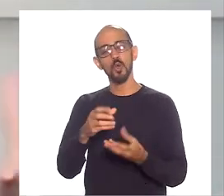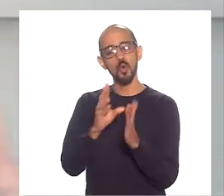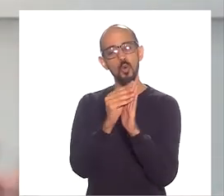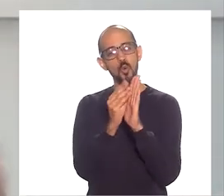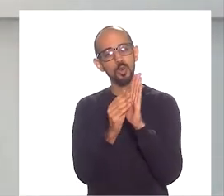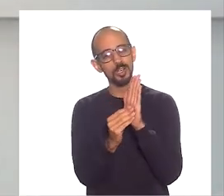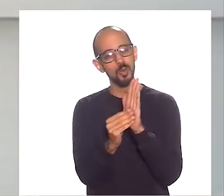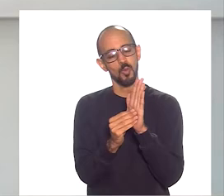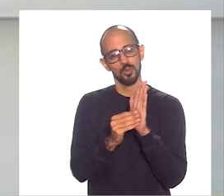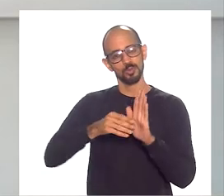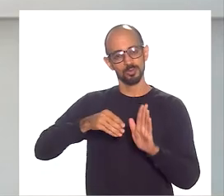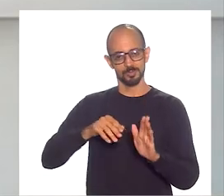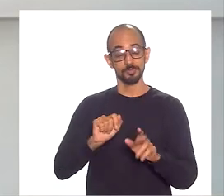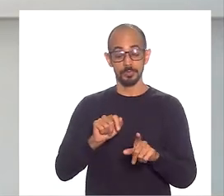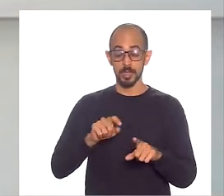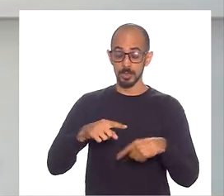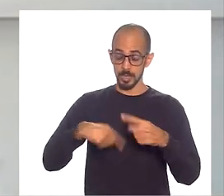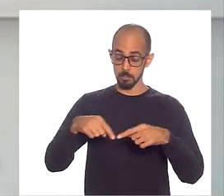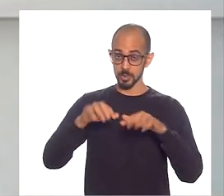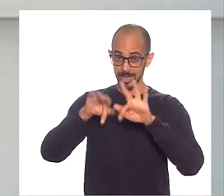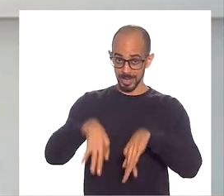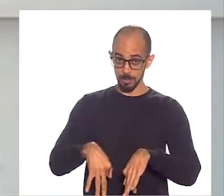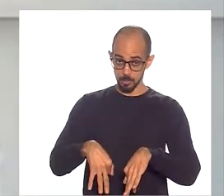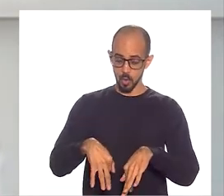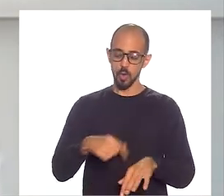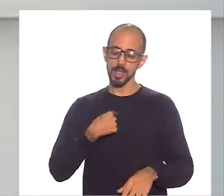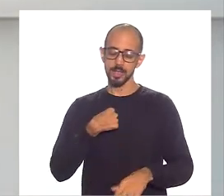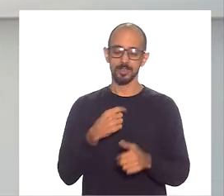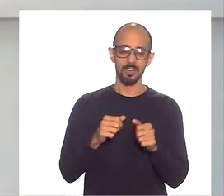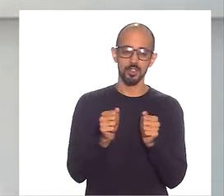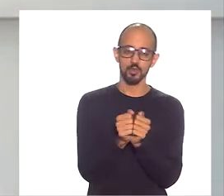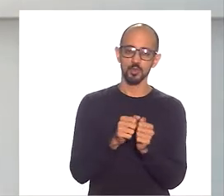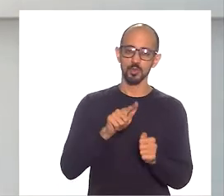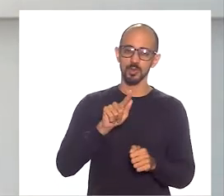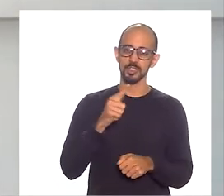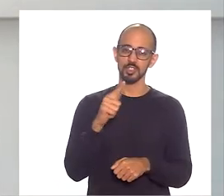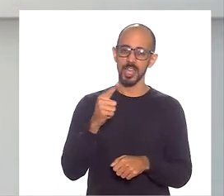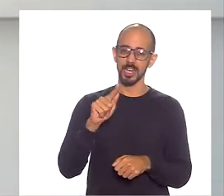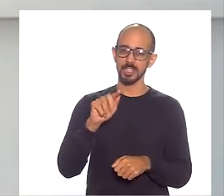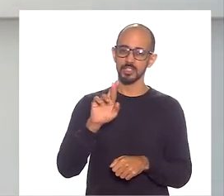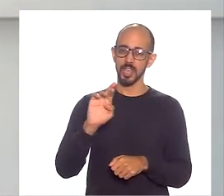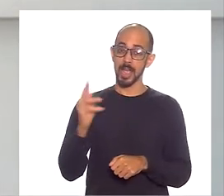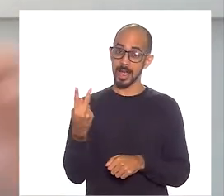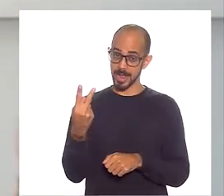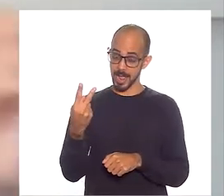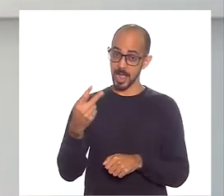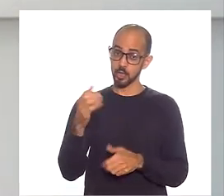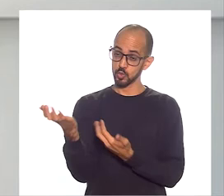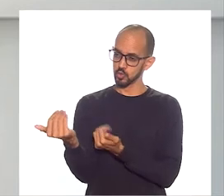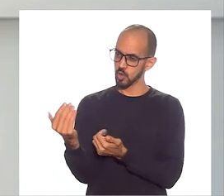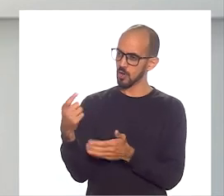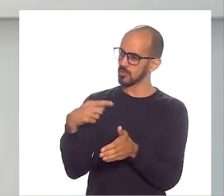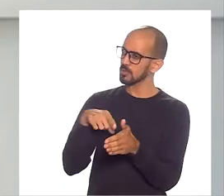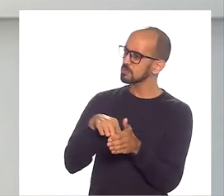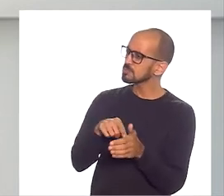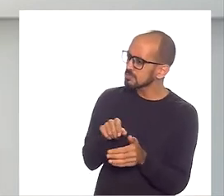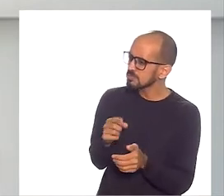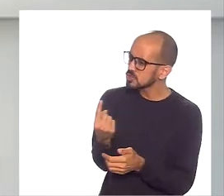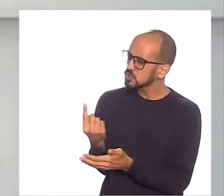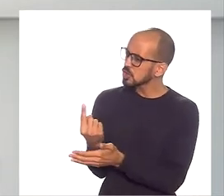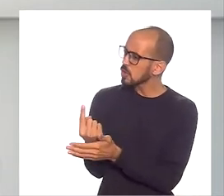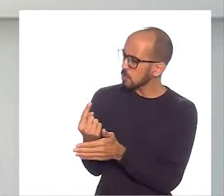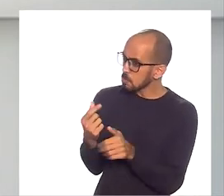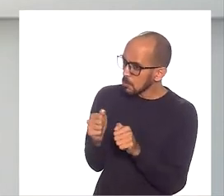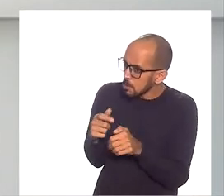conteúdo para os jovens que estavam ali. E quando a gente acabou, eu estava com a gerente de RH dessa empresa e um jovem chegou e falou